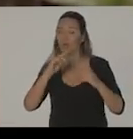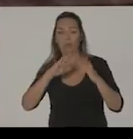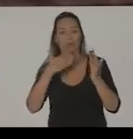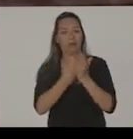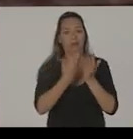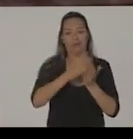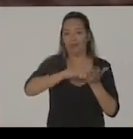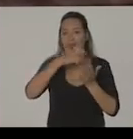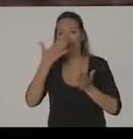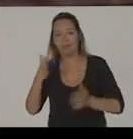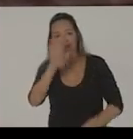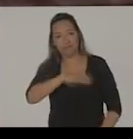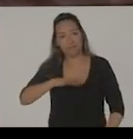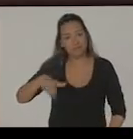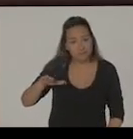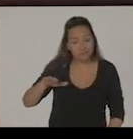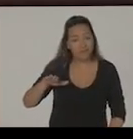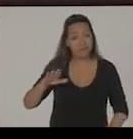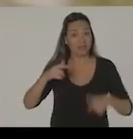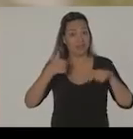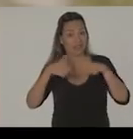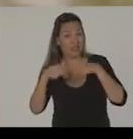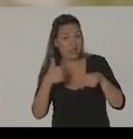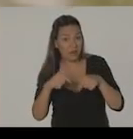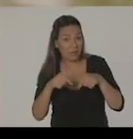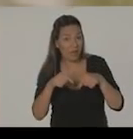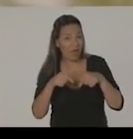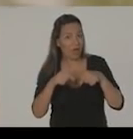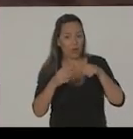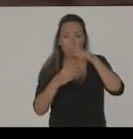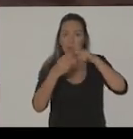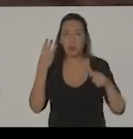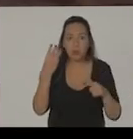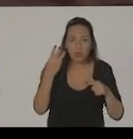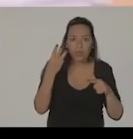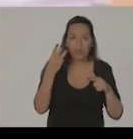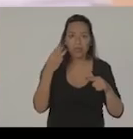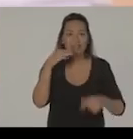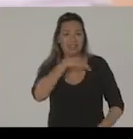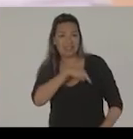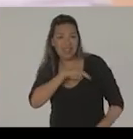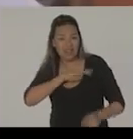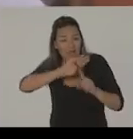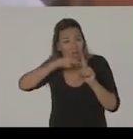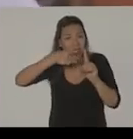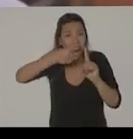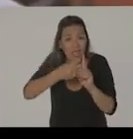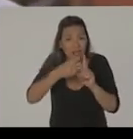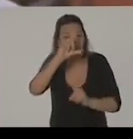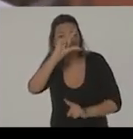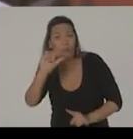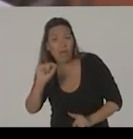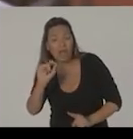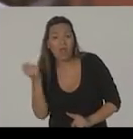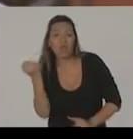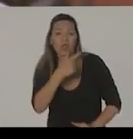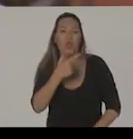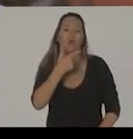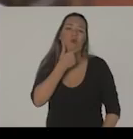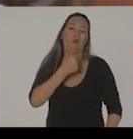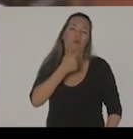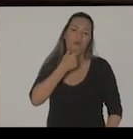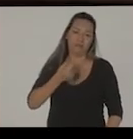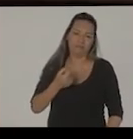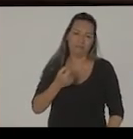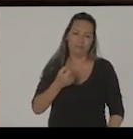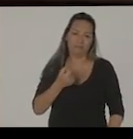crianças. Rio de Janeiro. Cidade mulher. Jornada de trabalho. É tripla. Salário. Três vezes menor que o